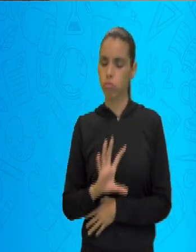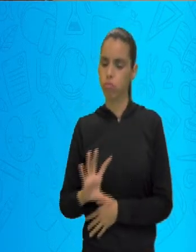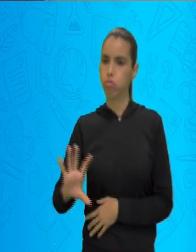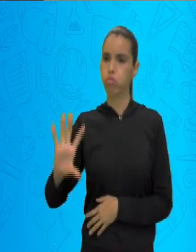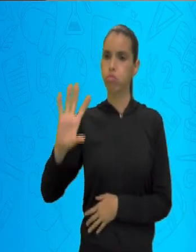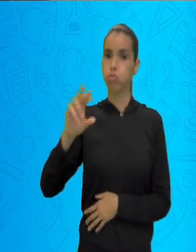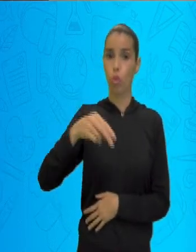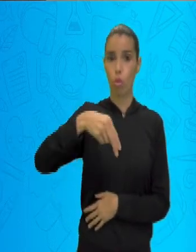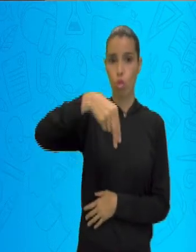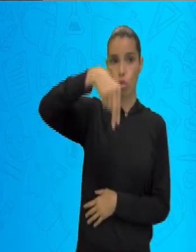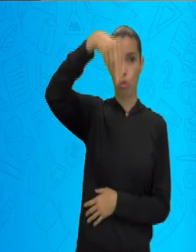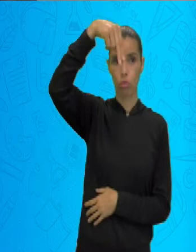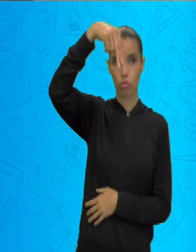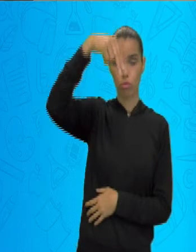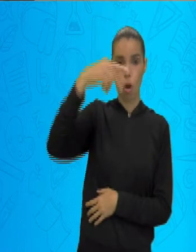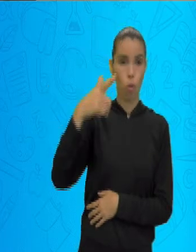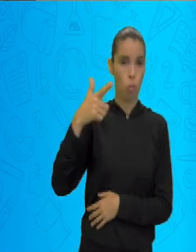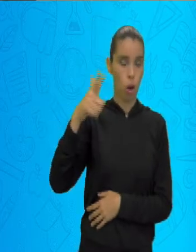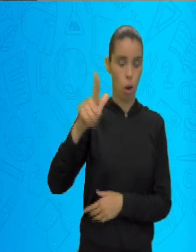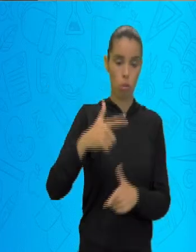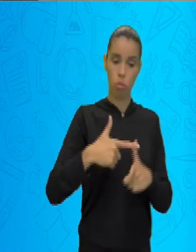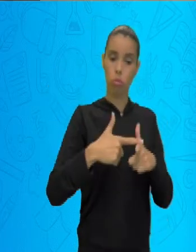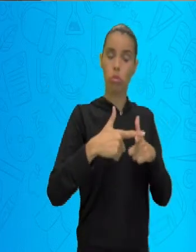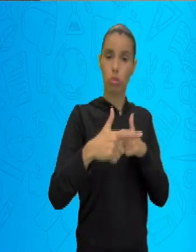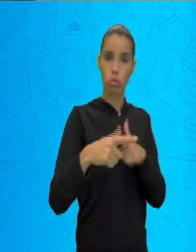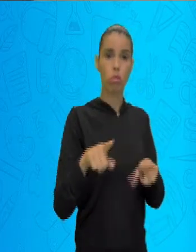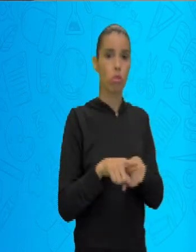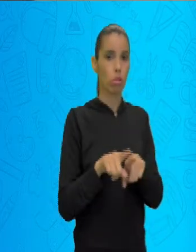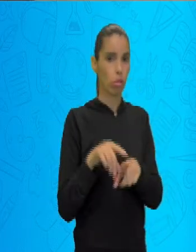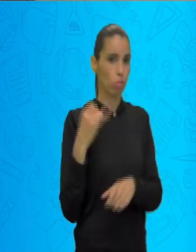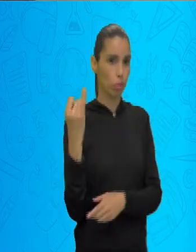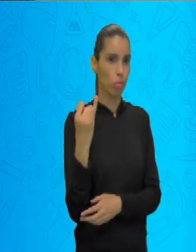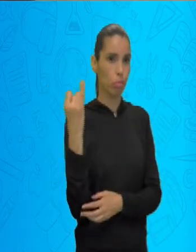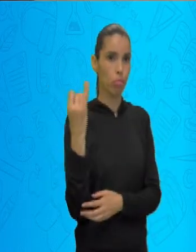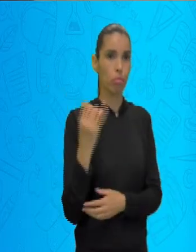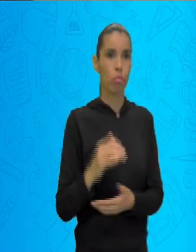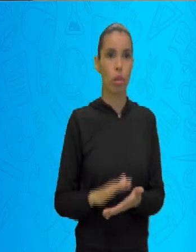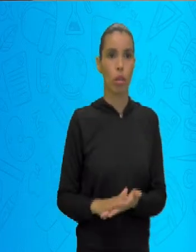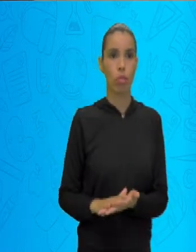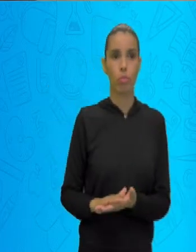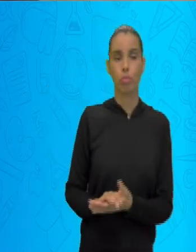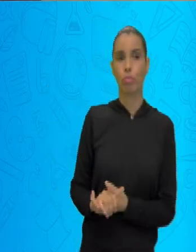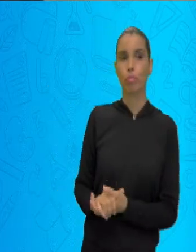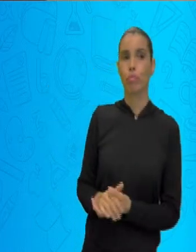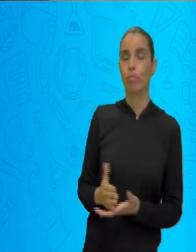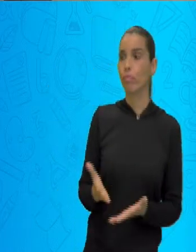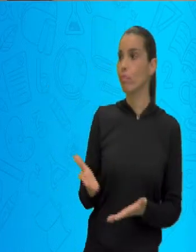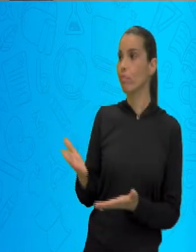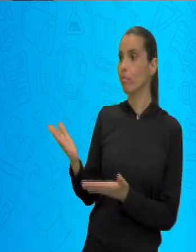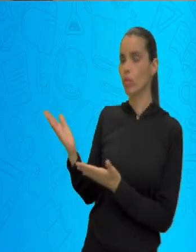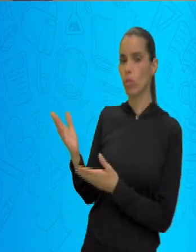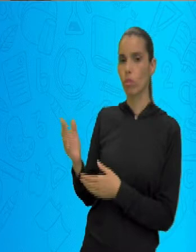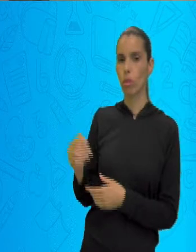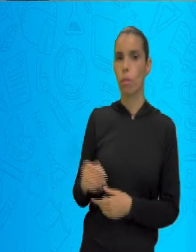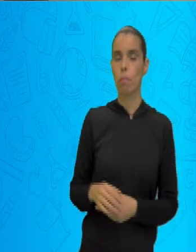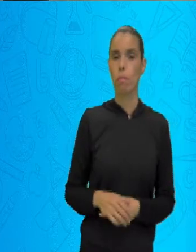divisão, tá? A região Norte, Nordeste, Ocidental,